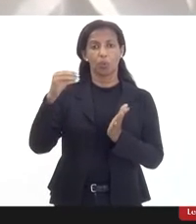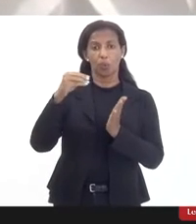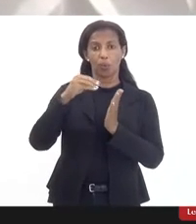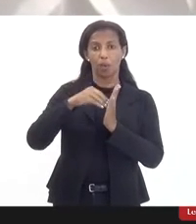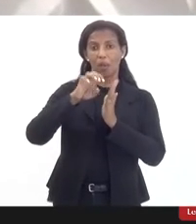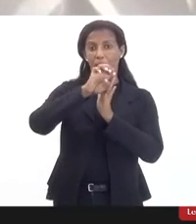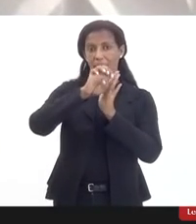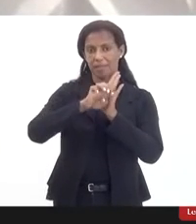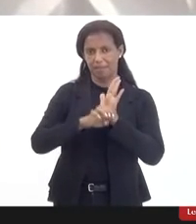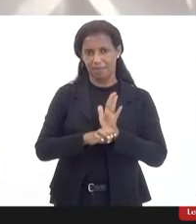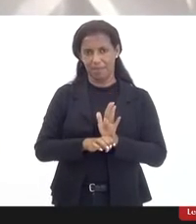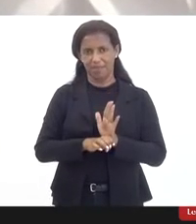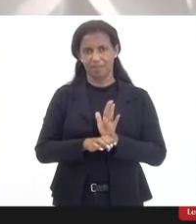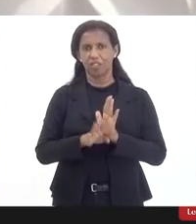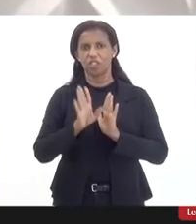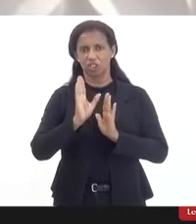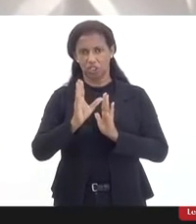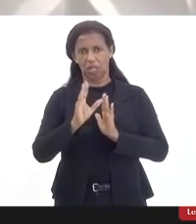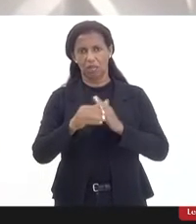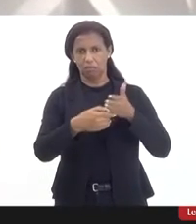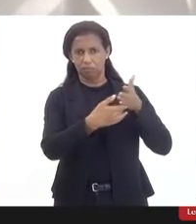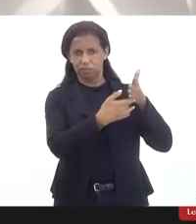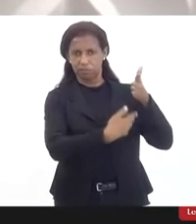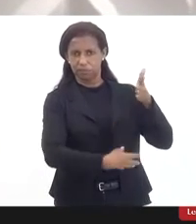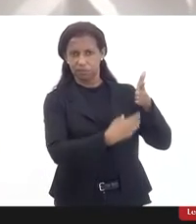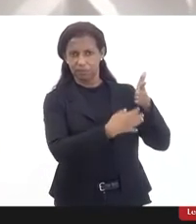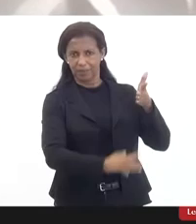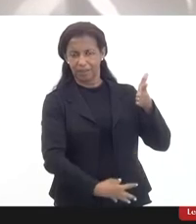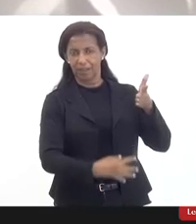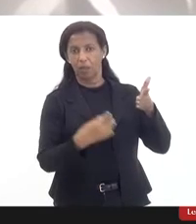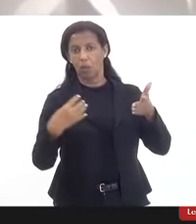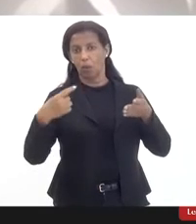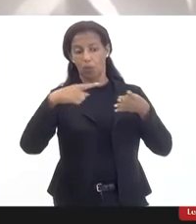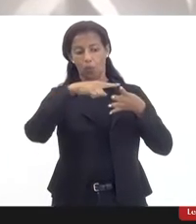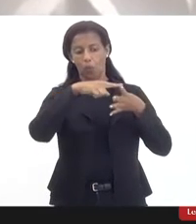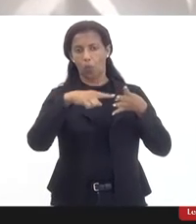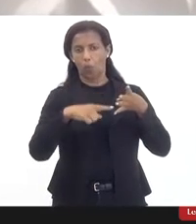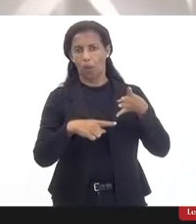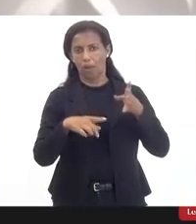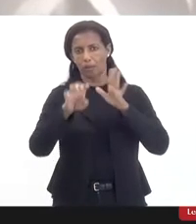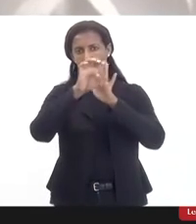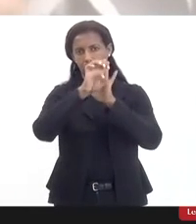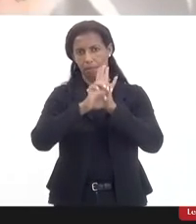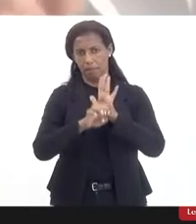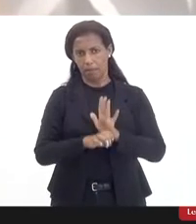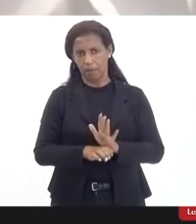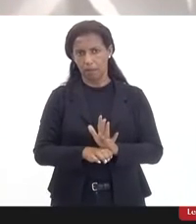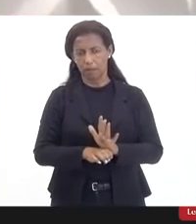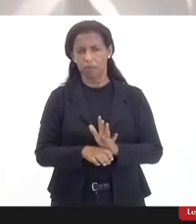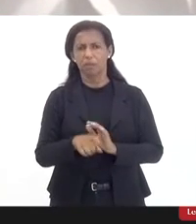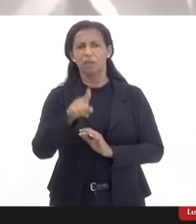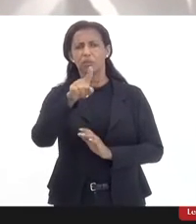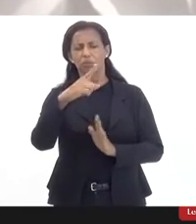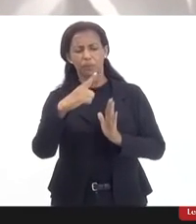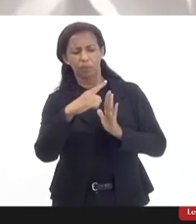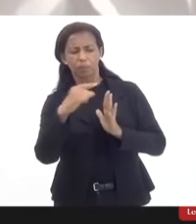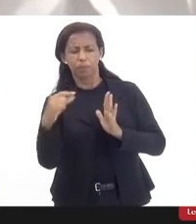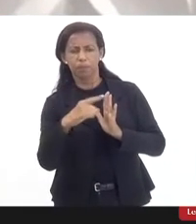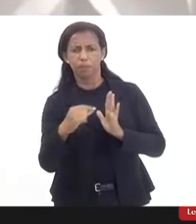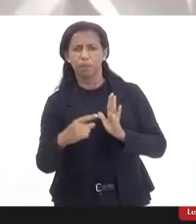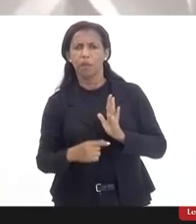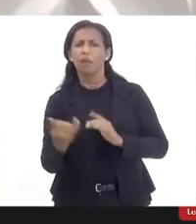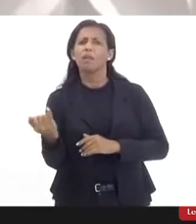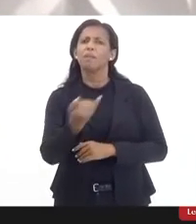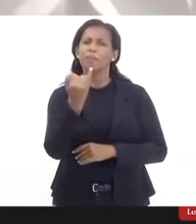apresentadas, está no chat, foram apresentadas quatro emendas, então o senhor fez o destaque aqui muito